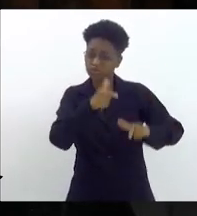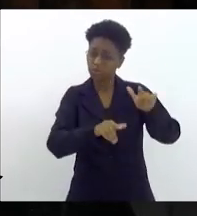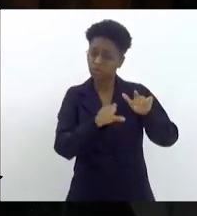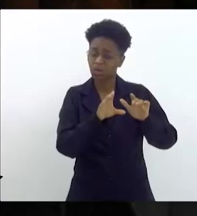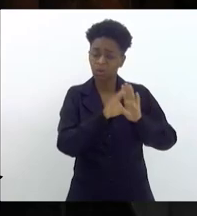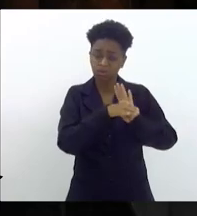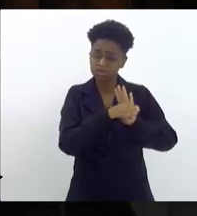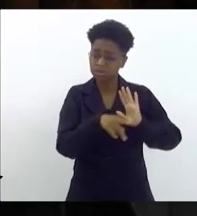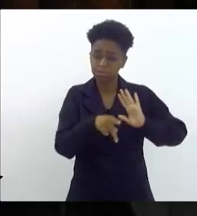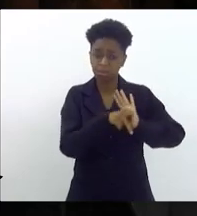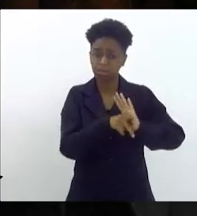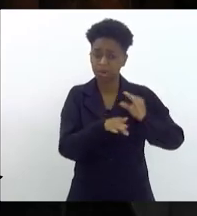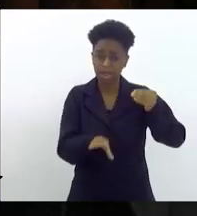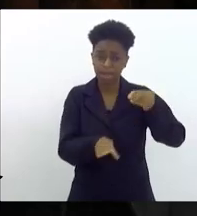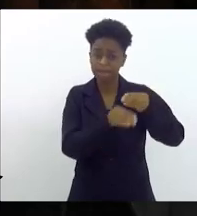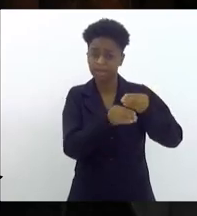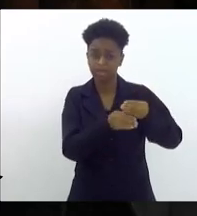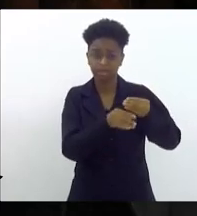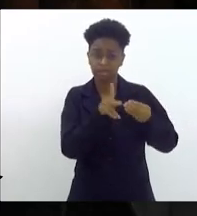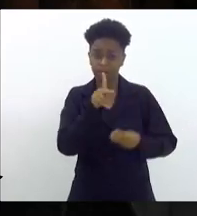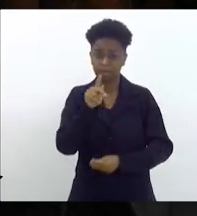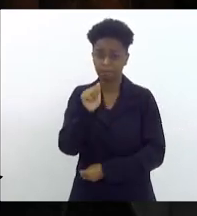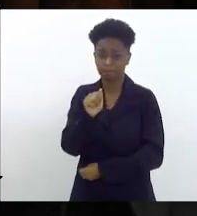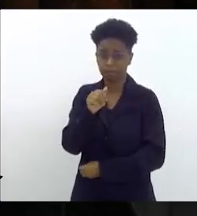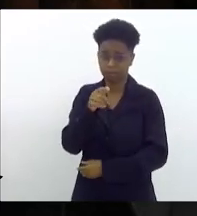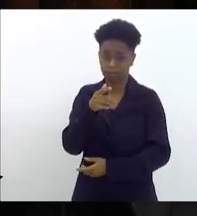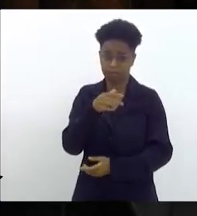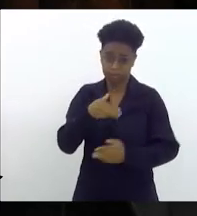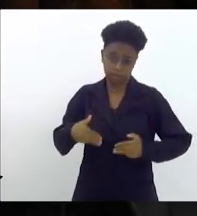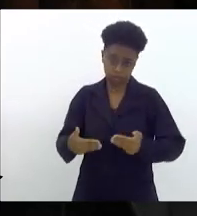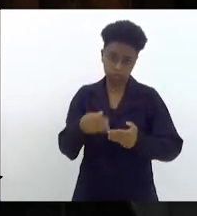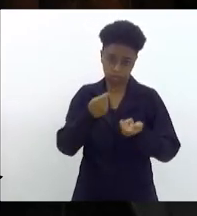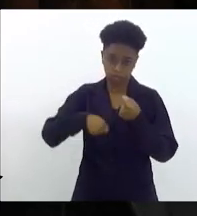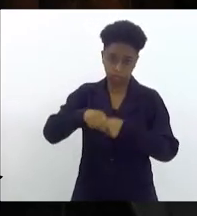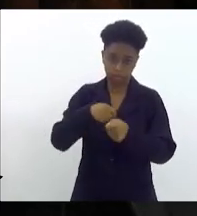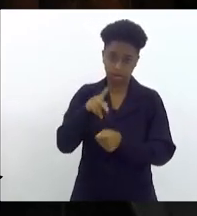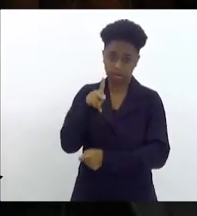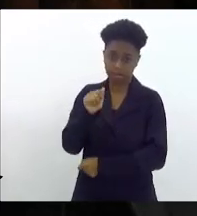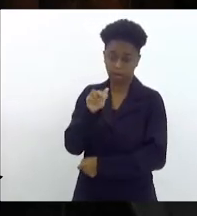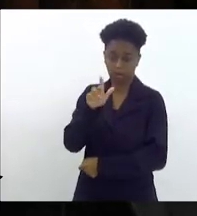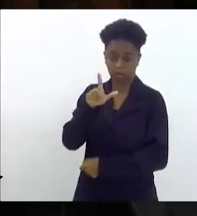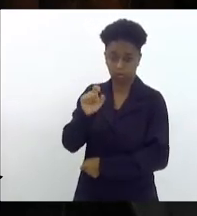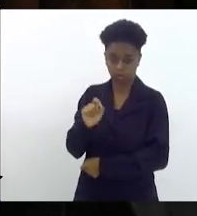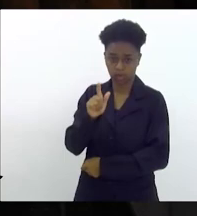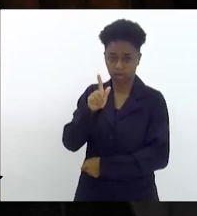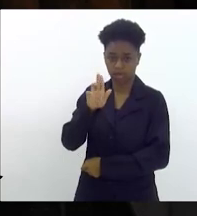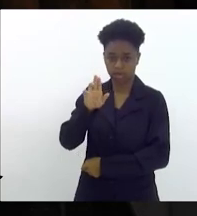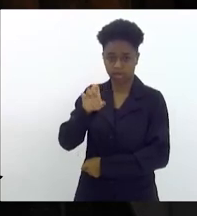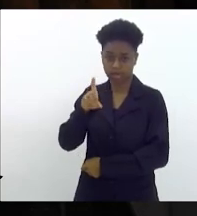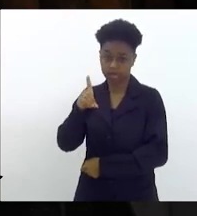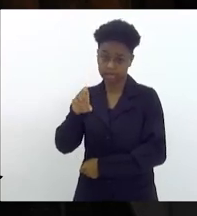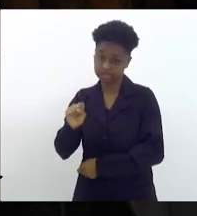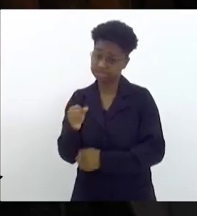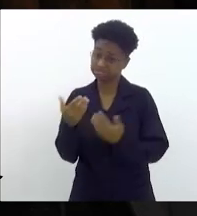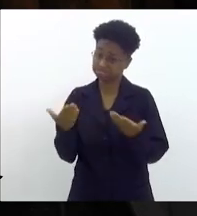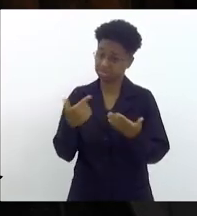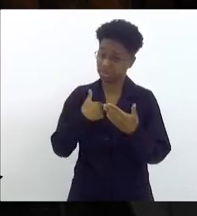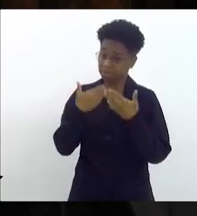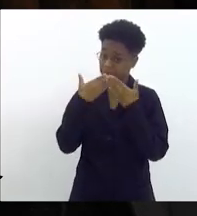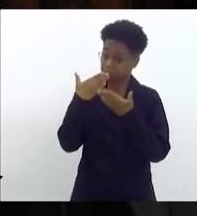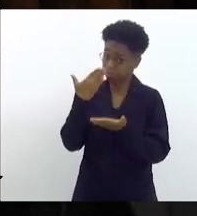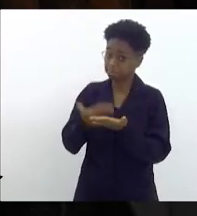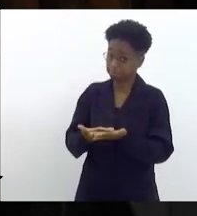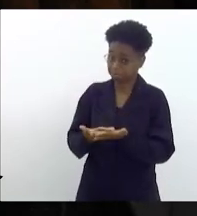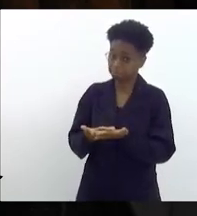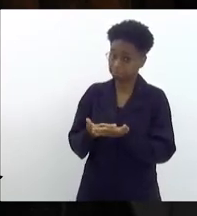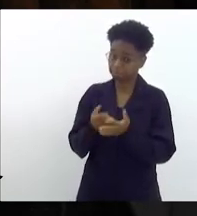constitucional do próprio Paulo Guedes. Então, eu entro em perplexidade.